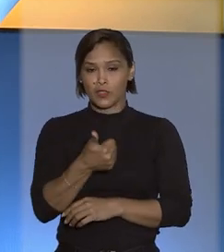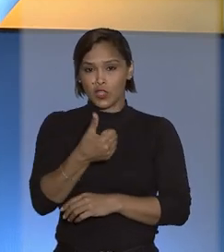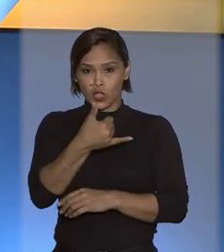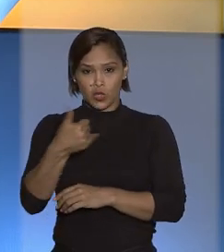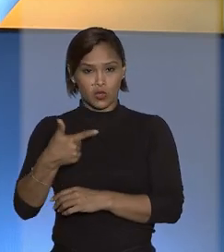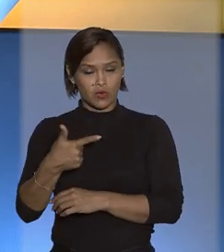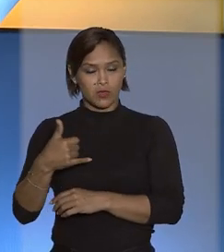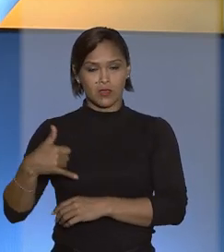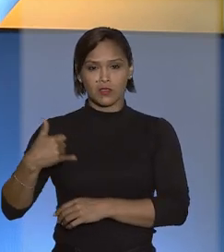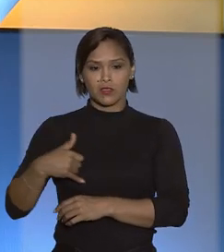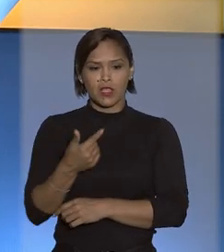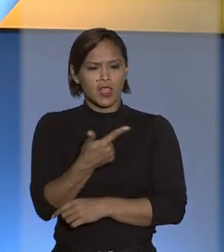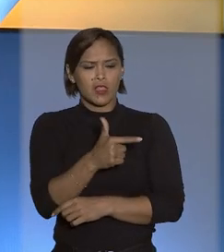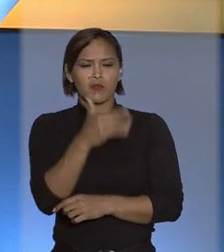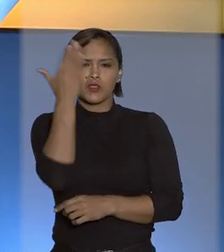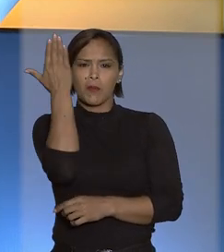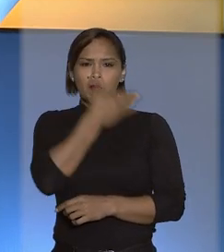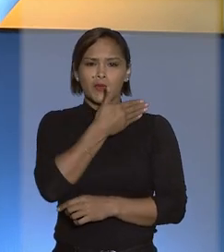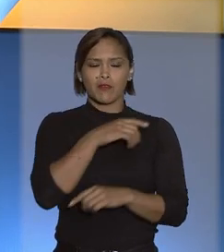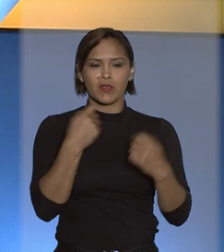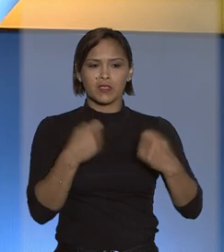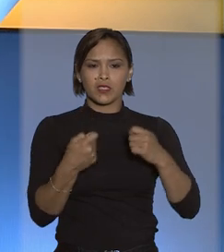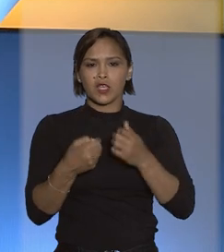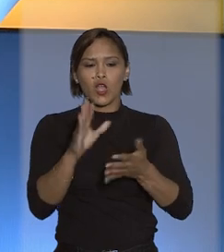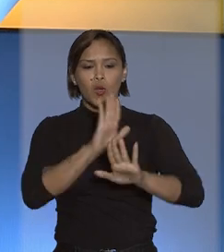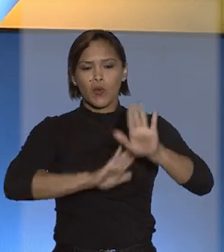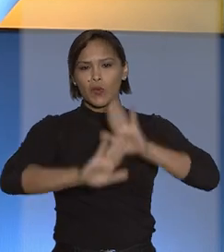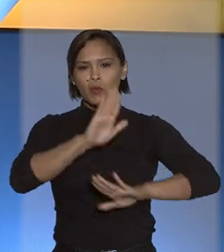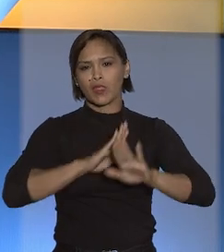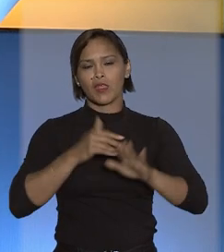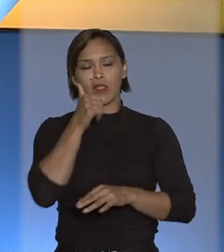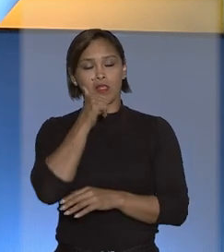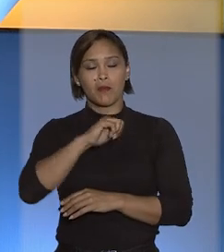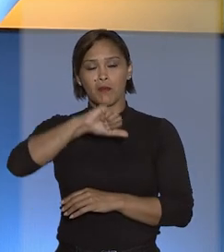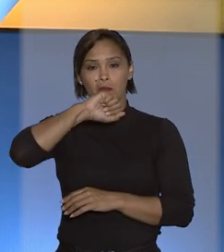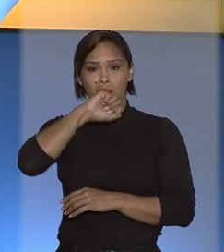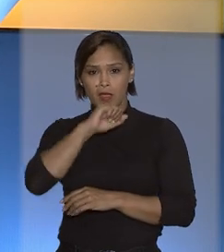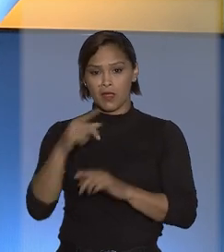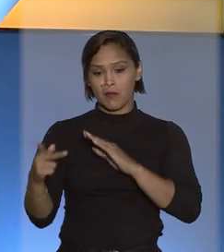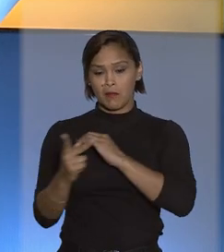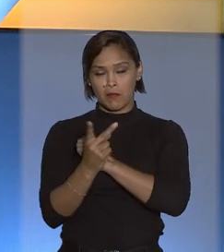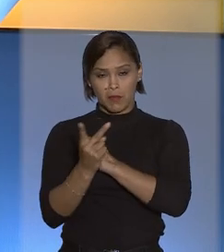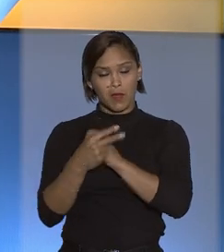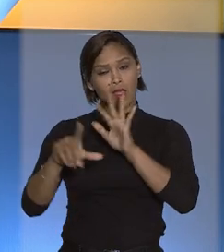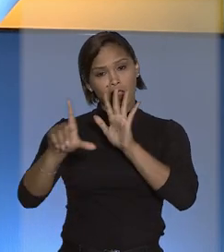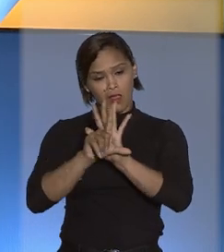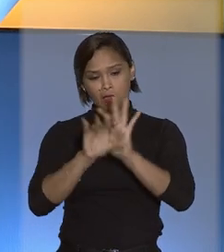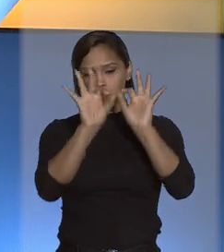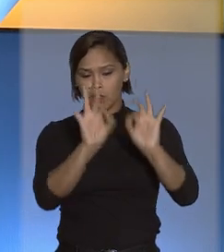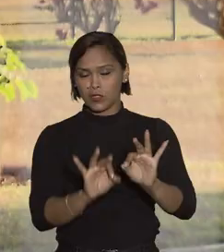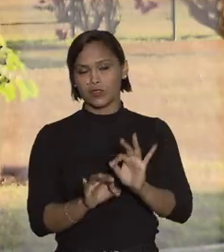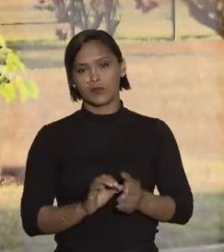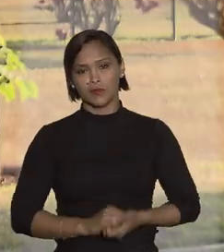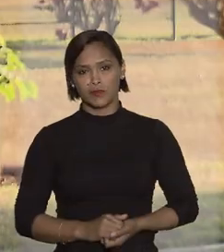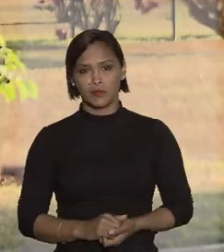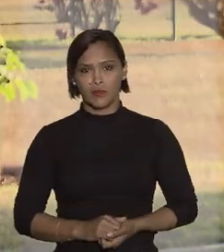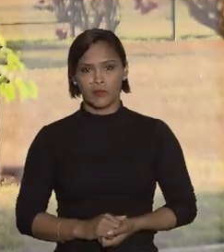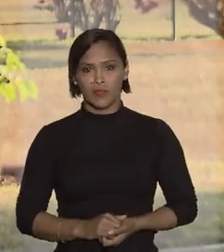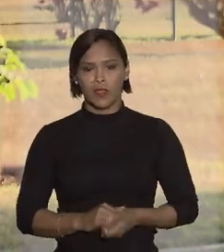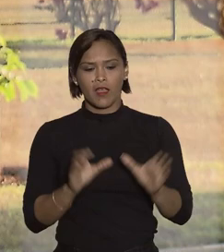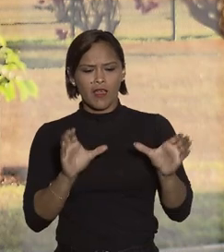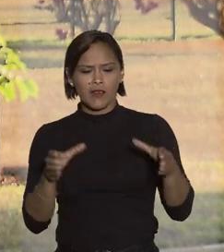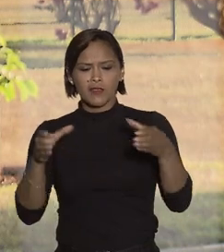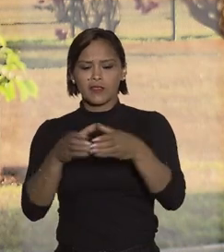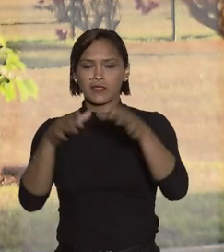anos não depende de comprovação da necessidade de cuidados maternos, que é legalmente presumida. As